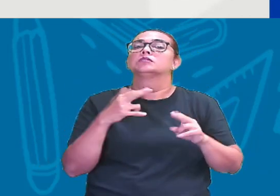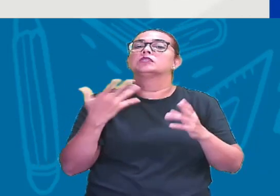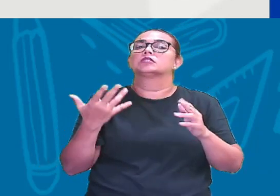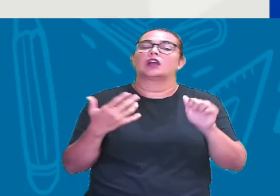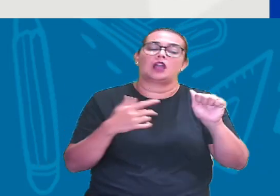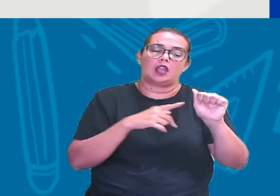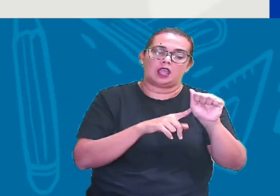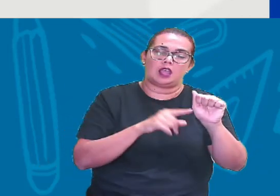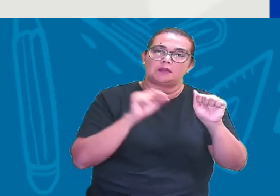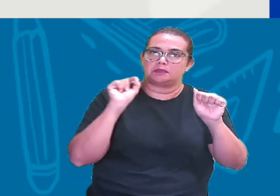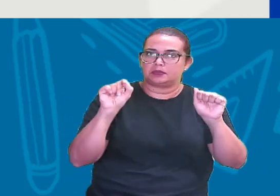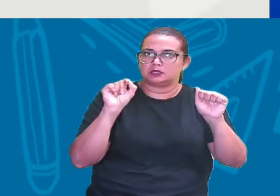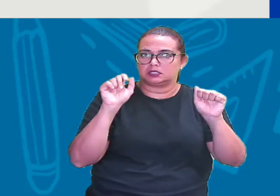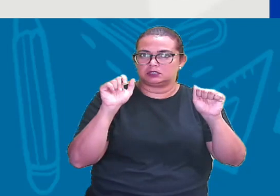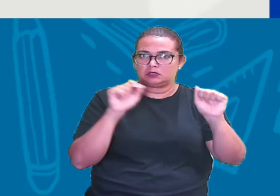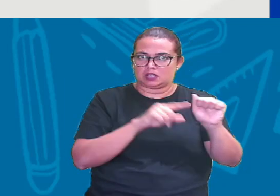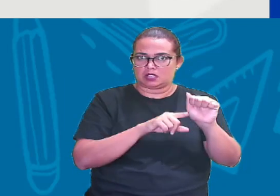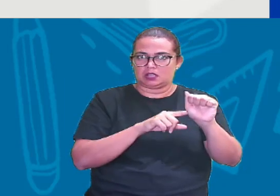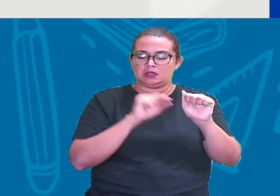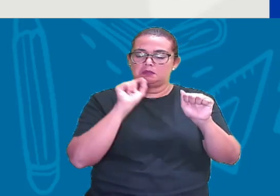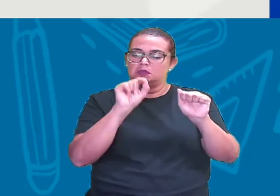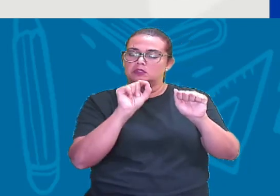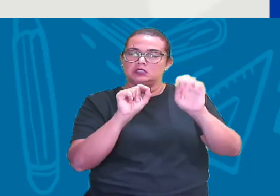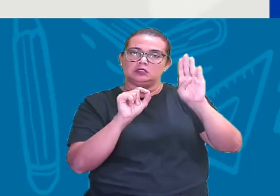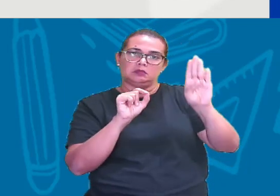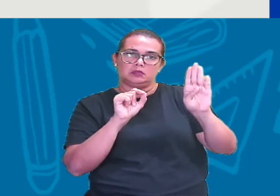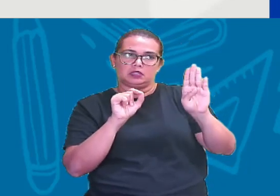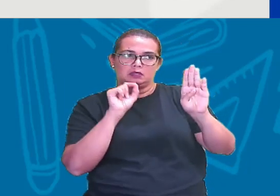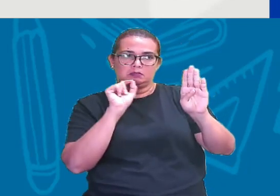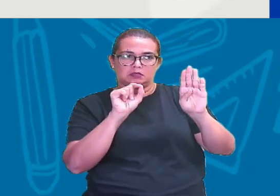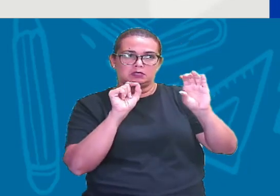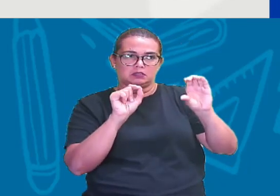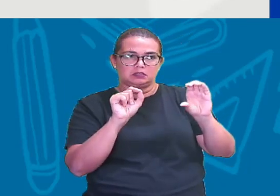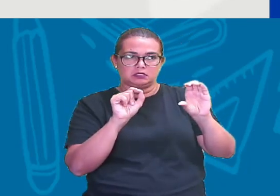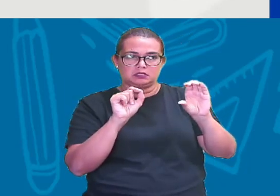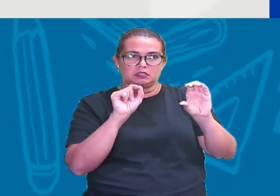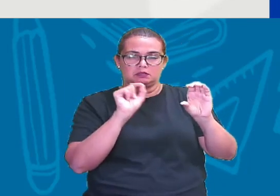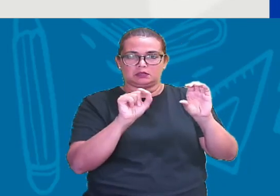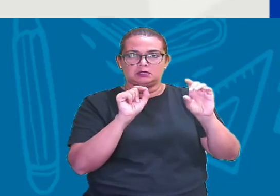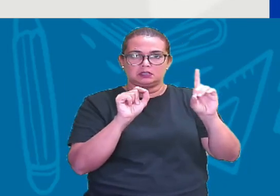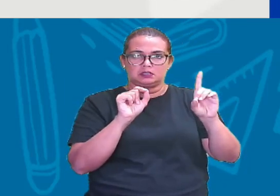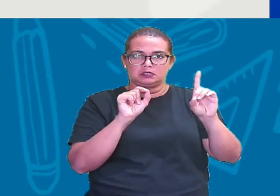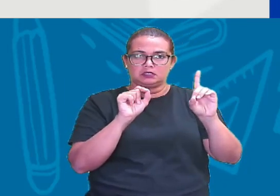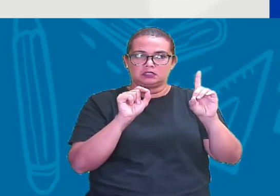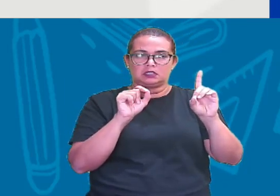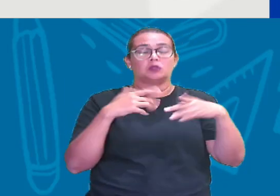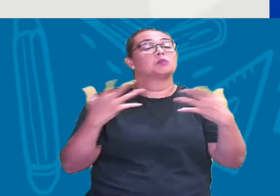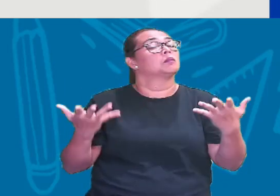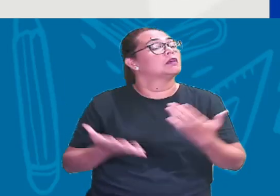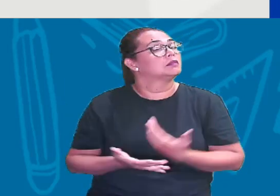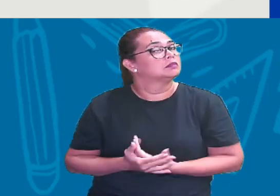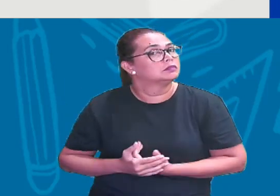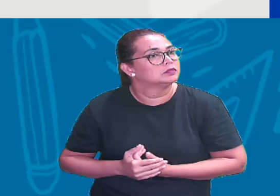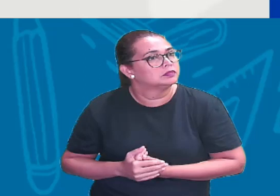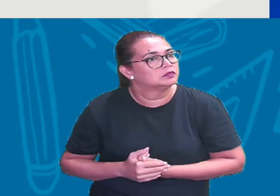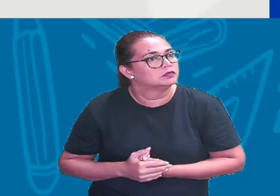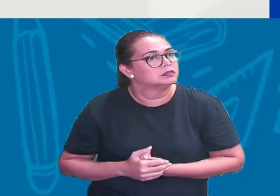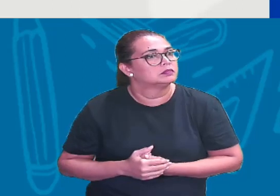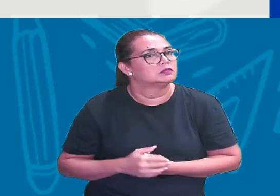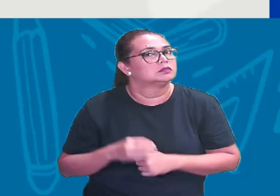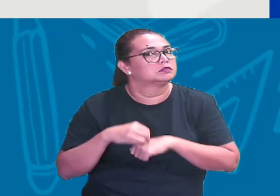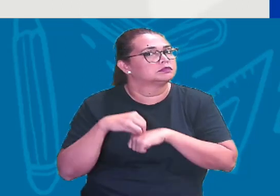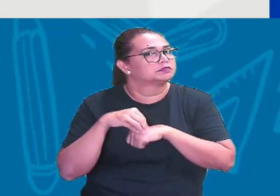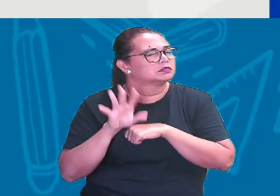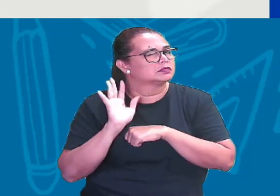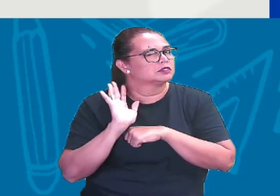pontinho A? É o pontinho B? O C? O D? É qual? Qual a dica